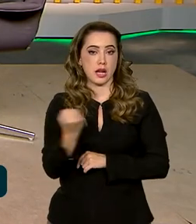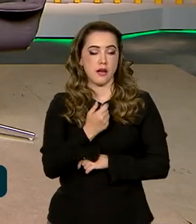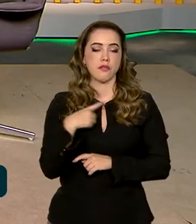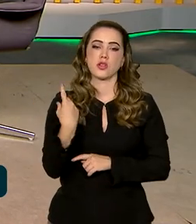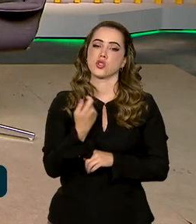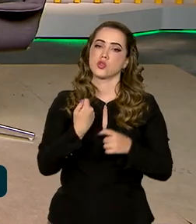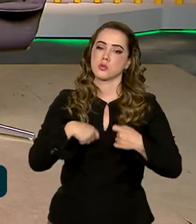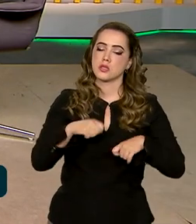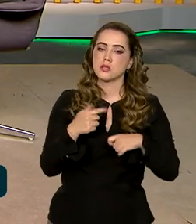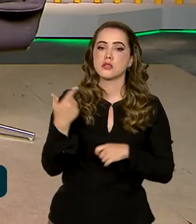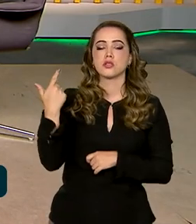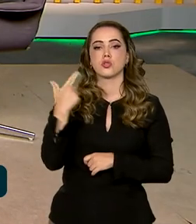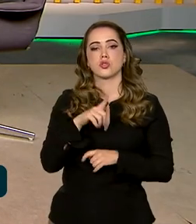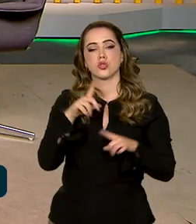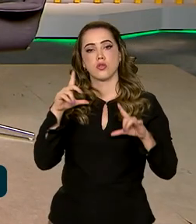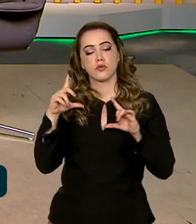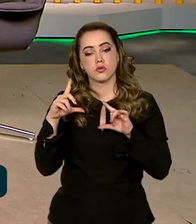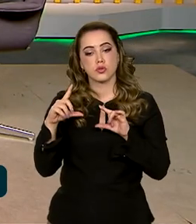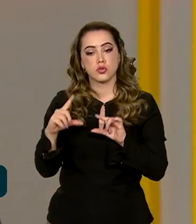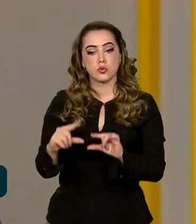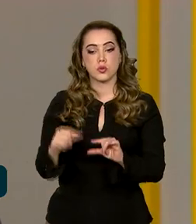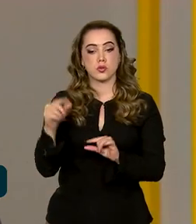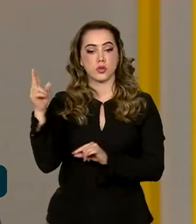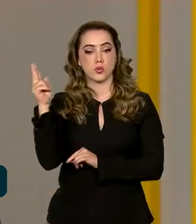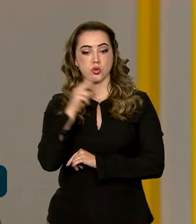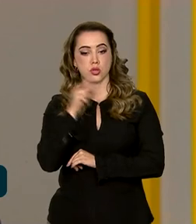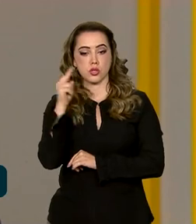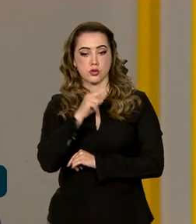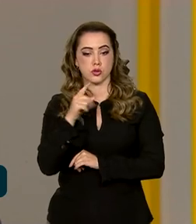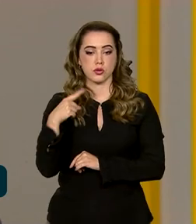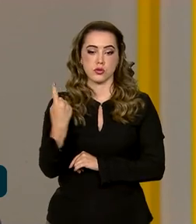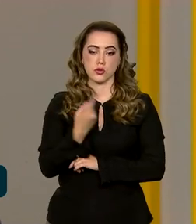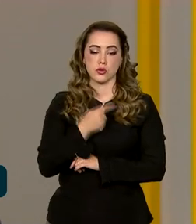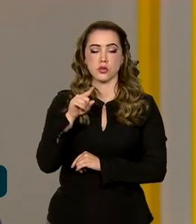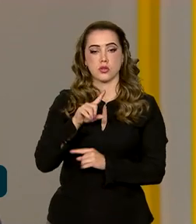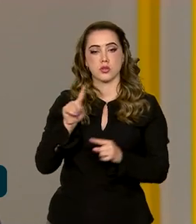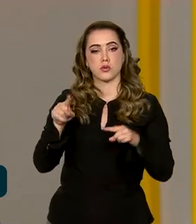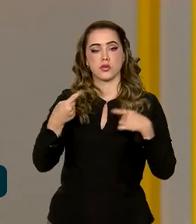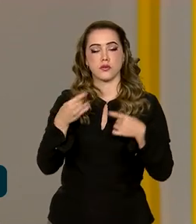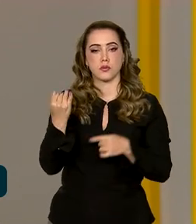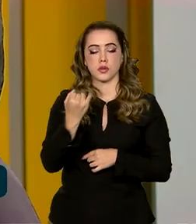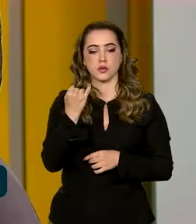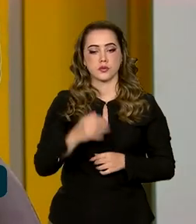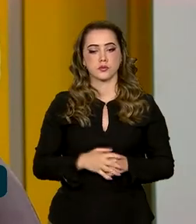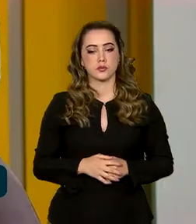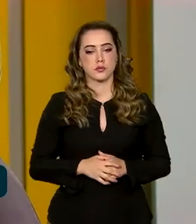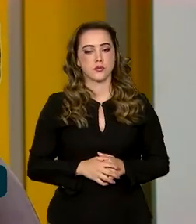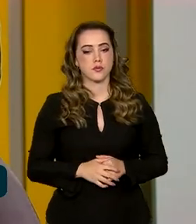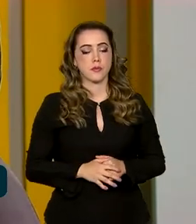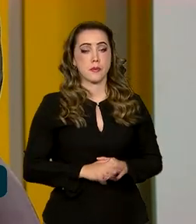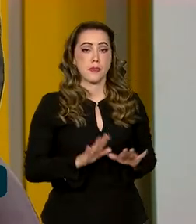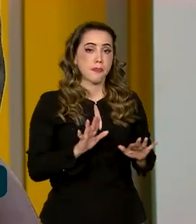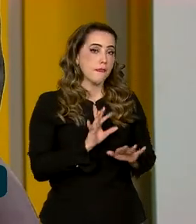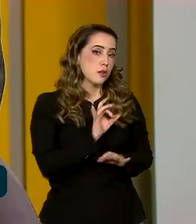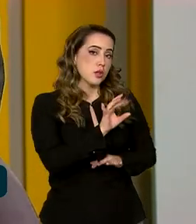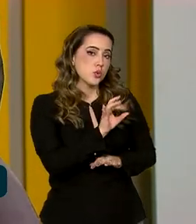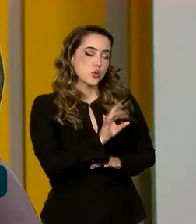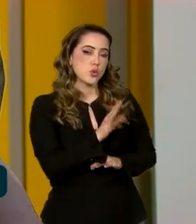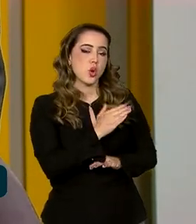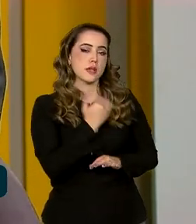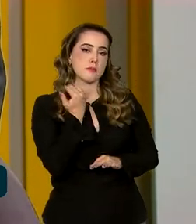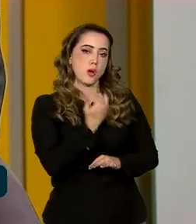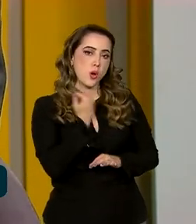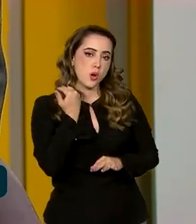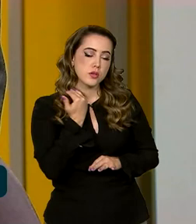Precisamos retomar essa queda, isso é urgente, né. E aí, esse é o grande desafio. Não bastassem aí as perdas